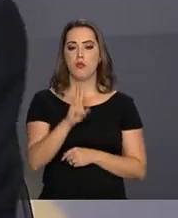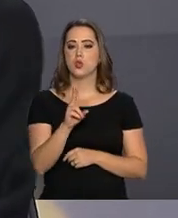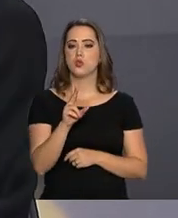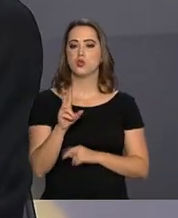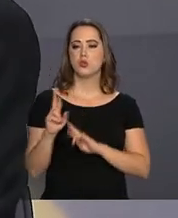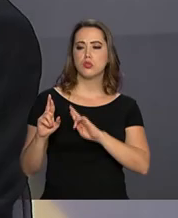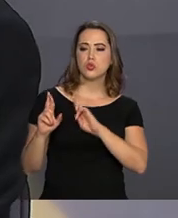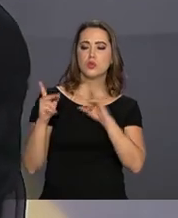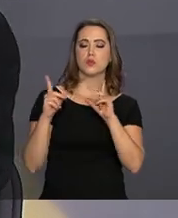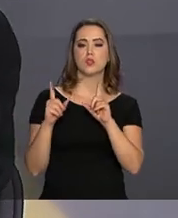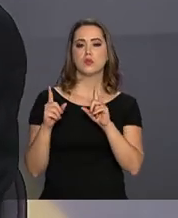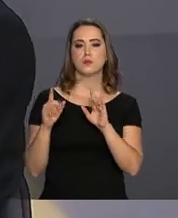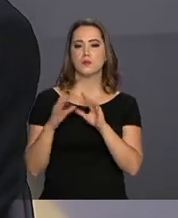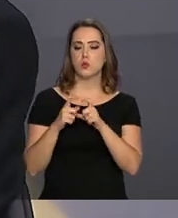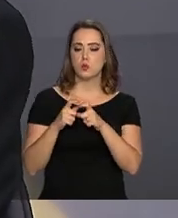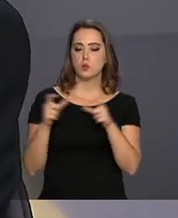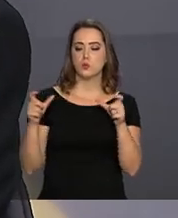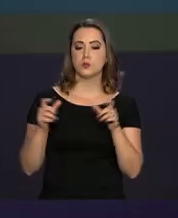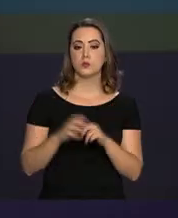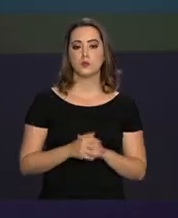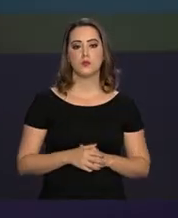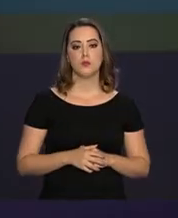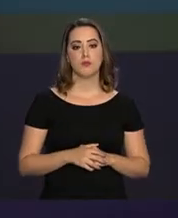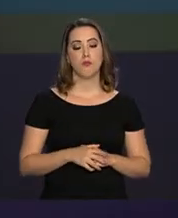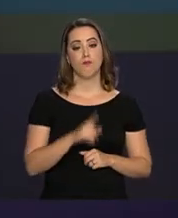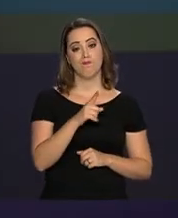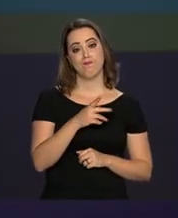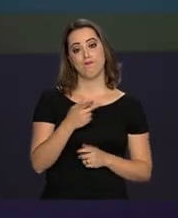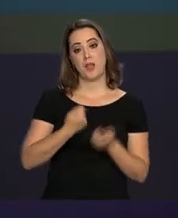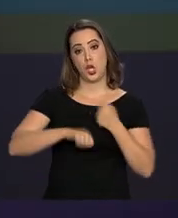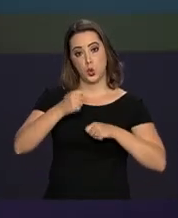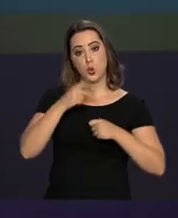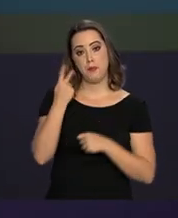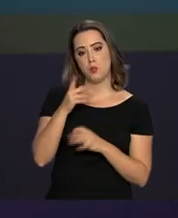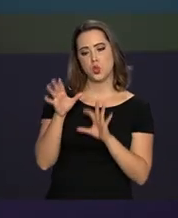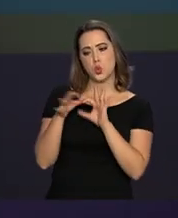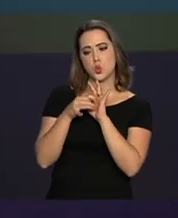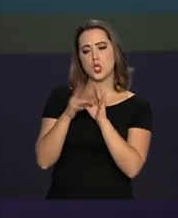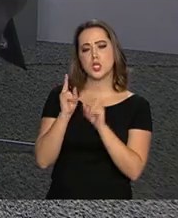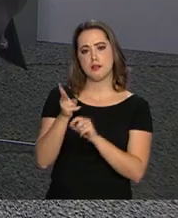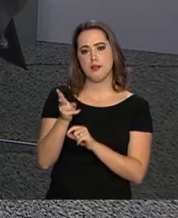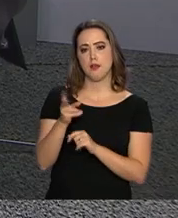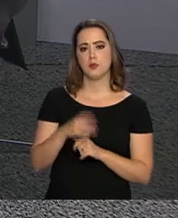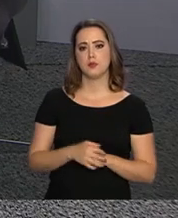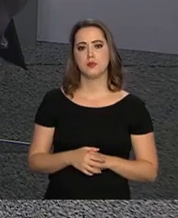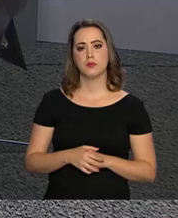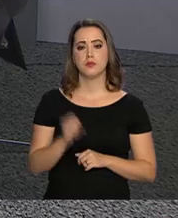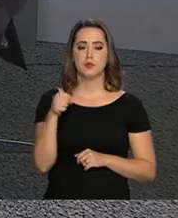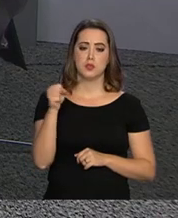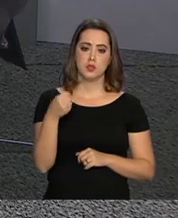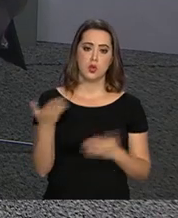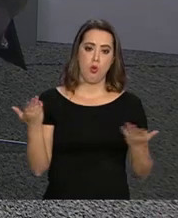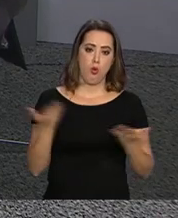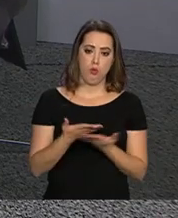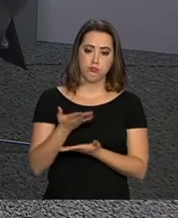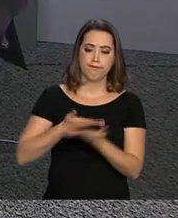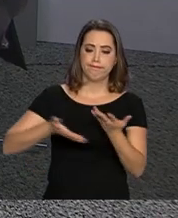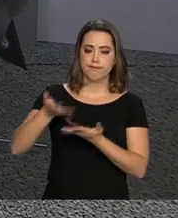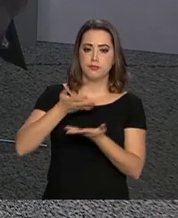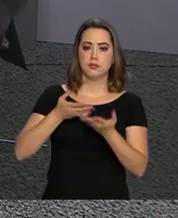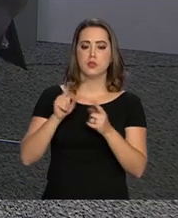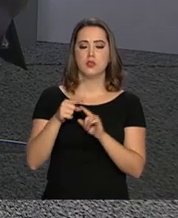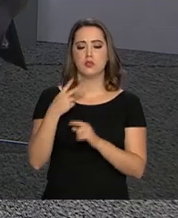com essa dimensão que ele tem. Economia e política diretamente ligada, né? Exatamente. Hoje ele mexe um pouco